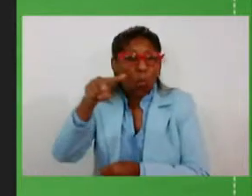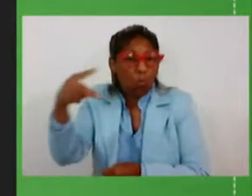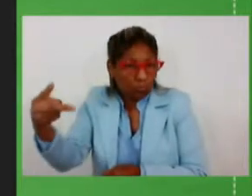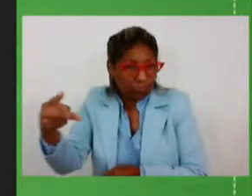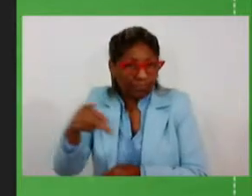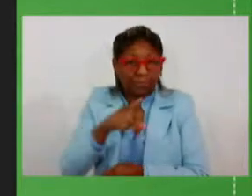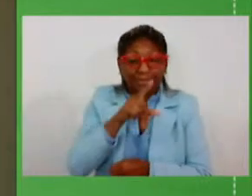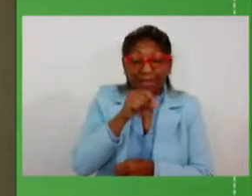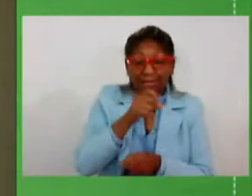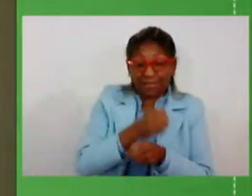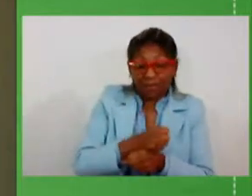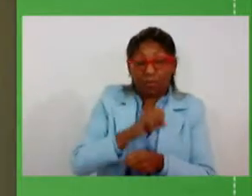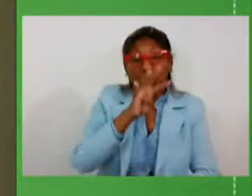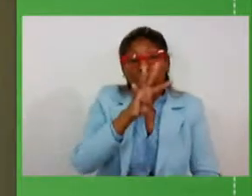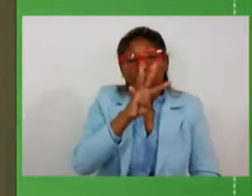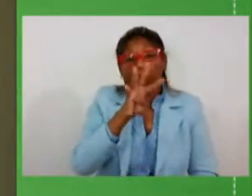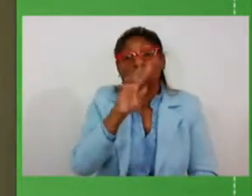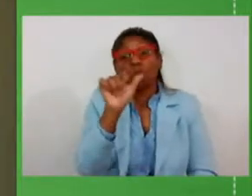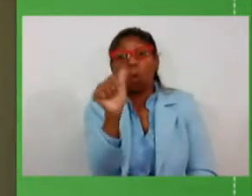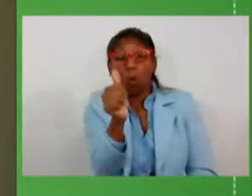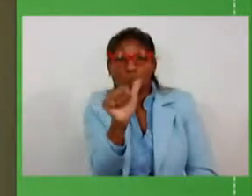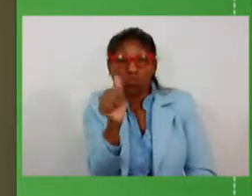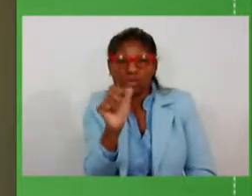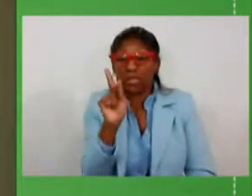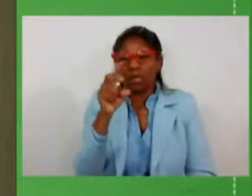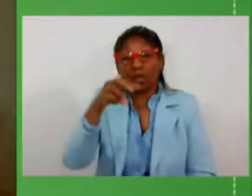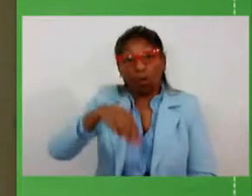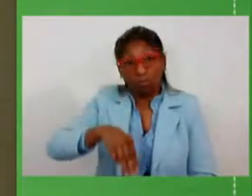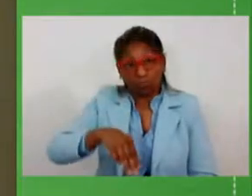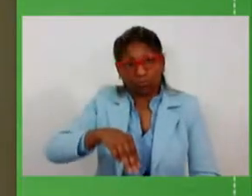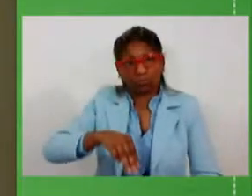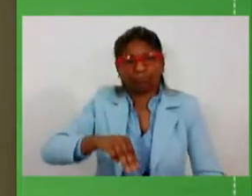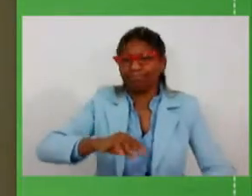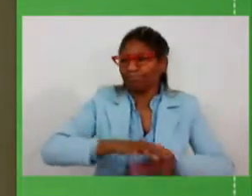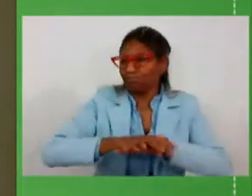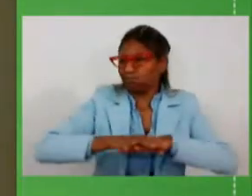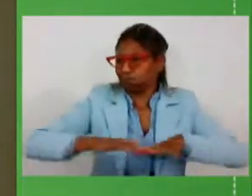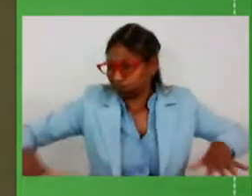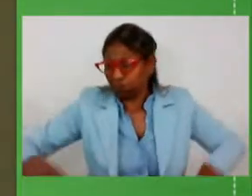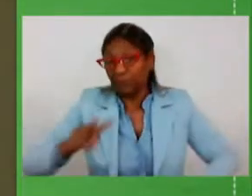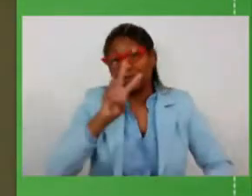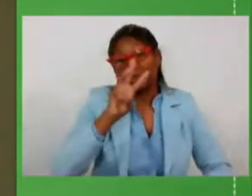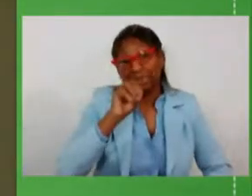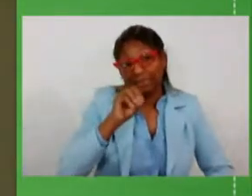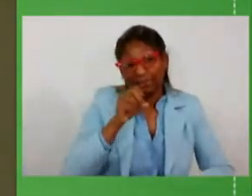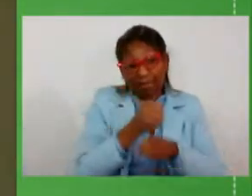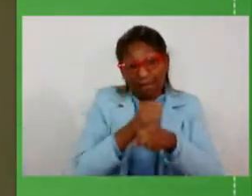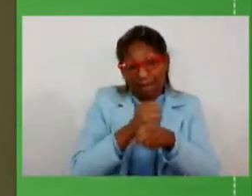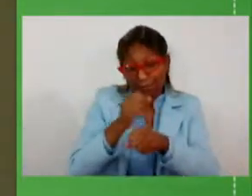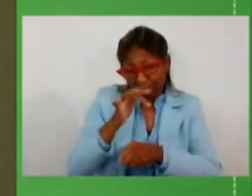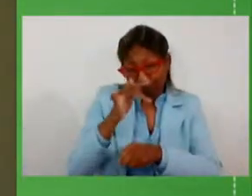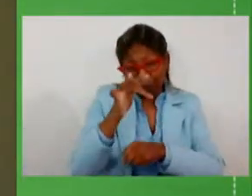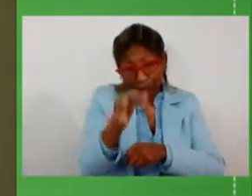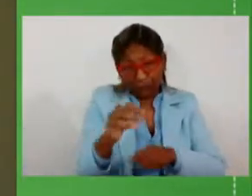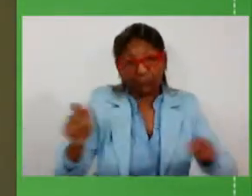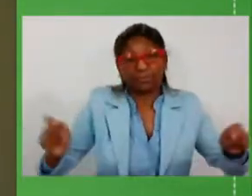serão 411 quilômetros duplicados e em 30 anos a projeção de nós termos